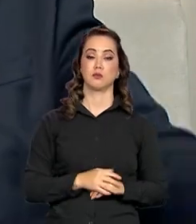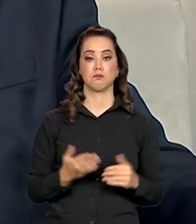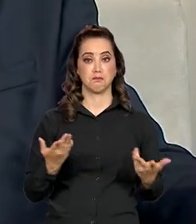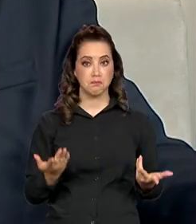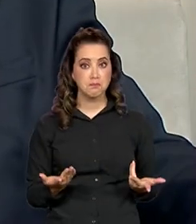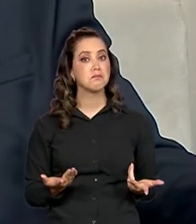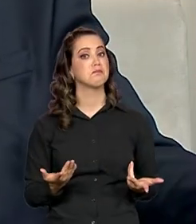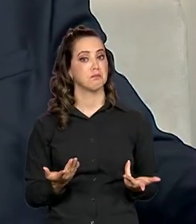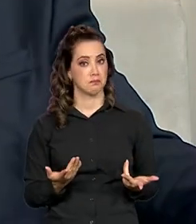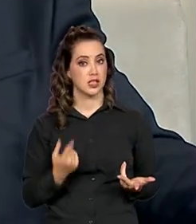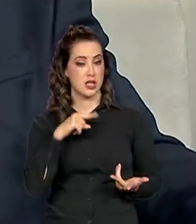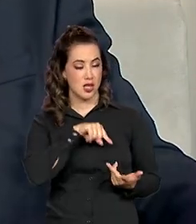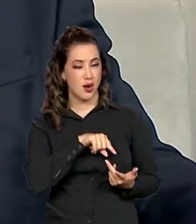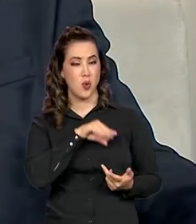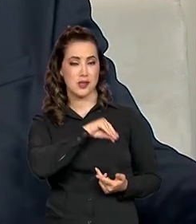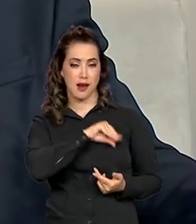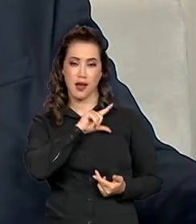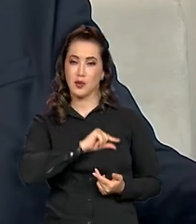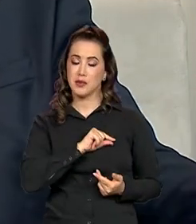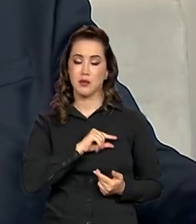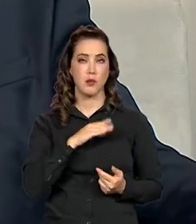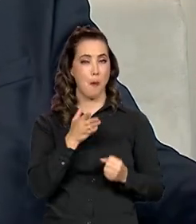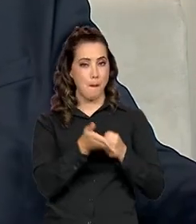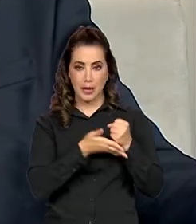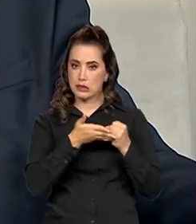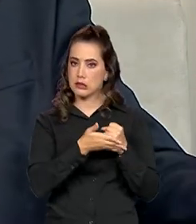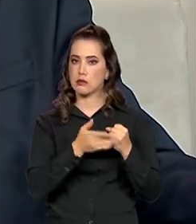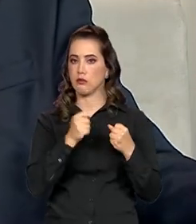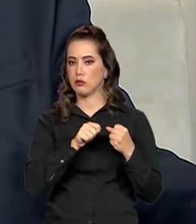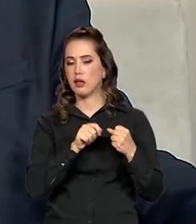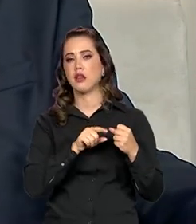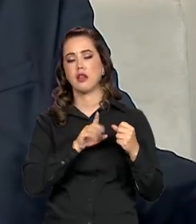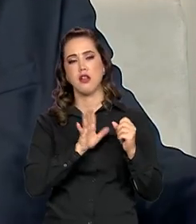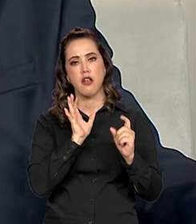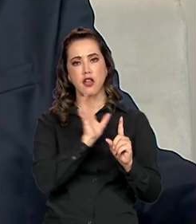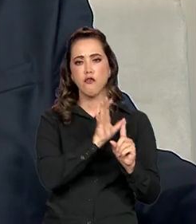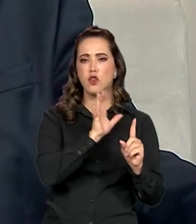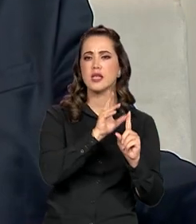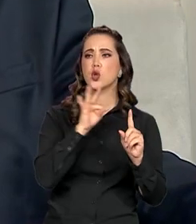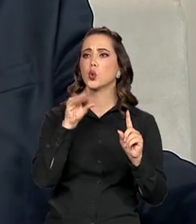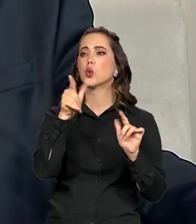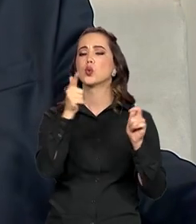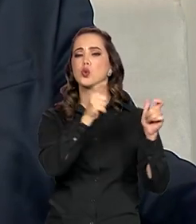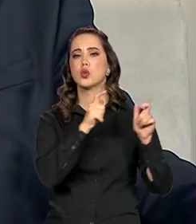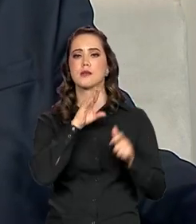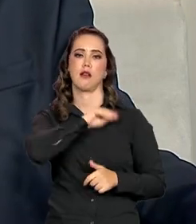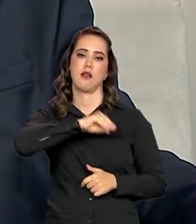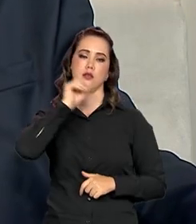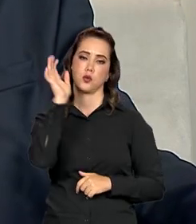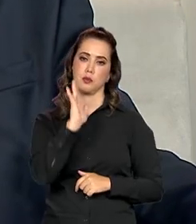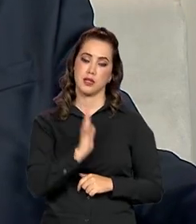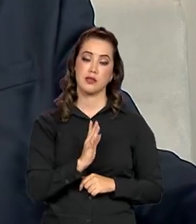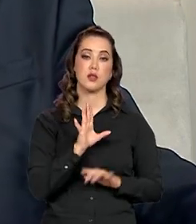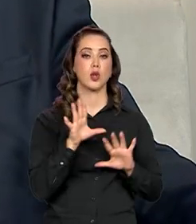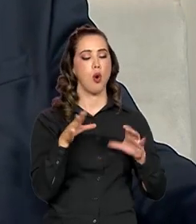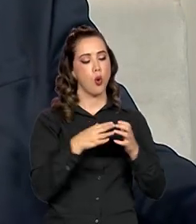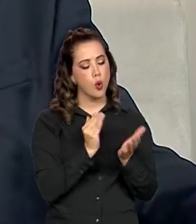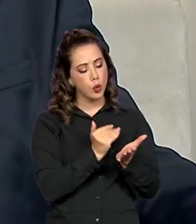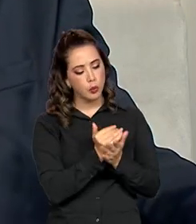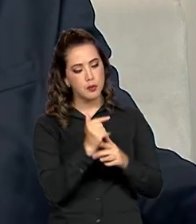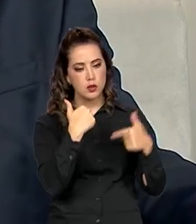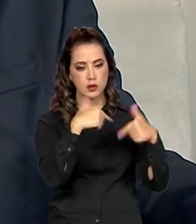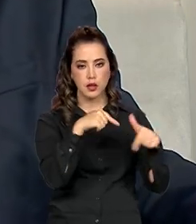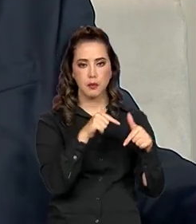salarial do Brasil. Portanto, nós a veremos sim. O grupo está funcionando, começou a funcionar, e a lógica em